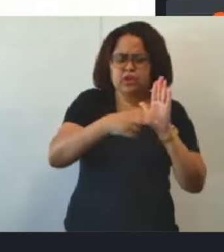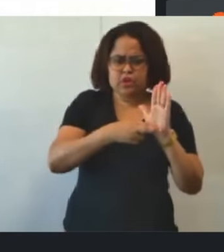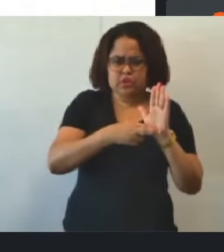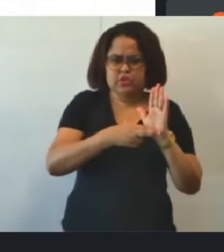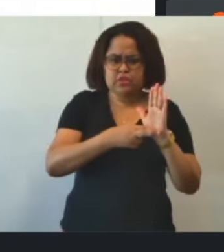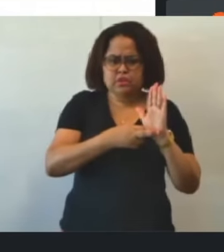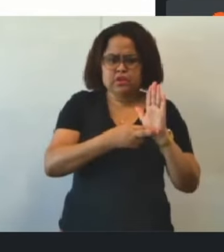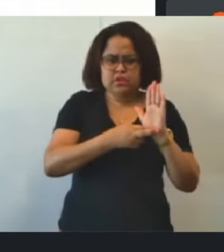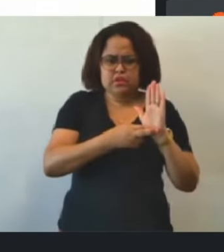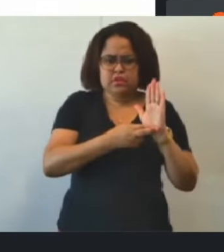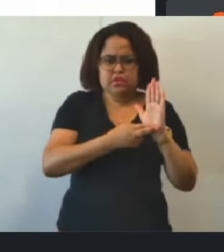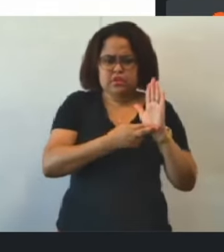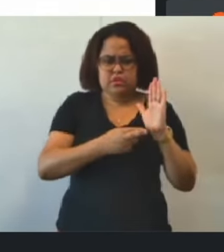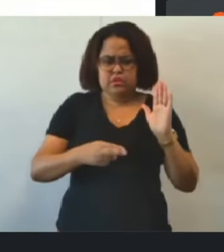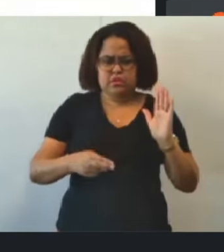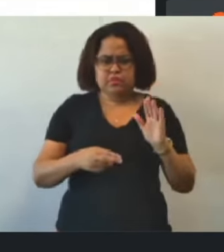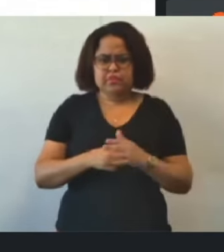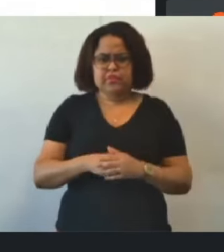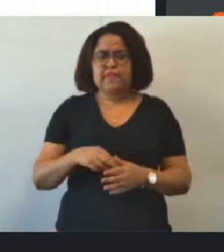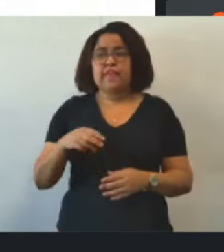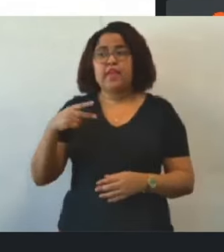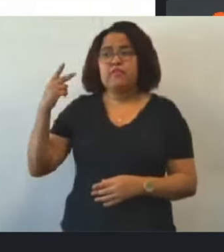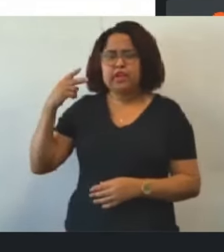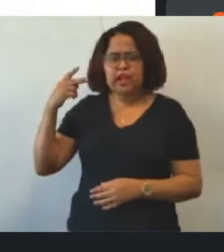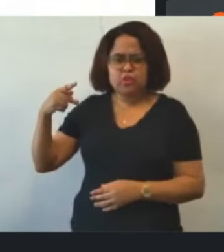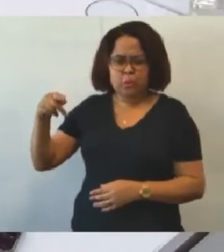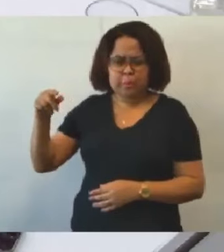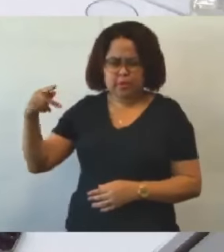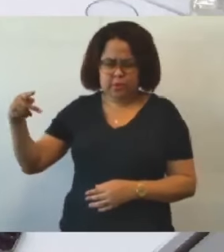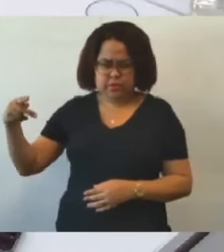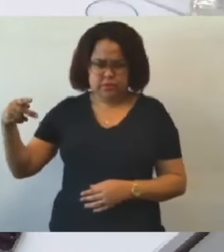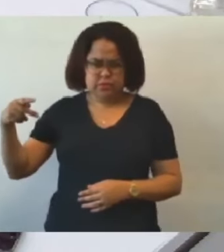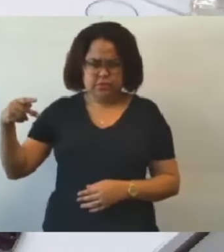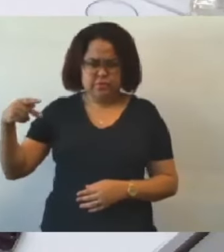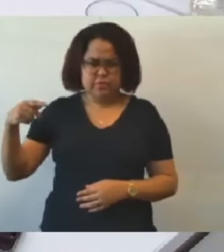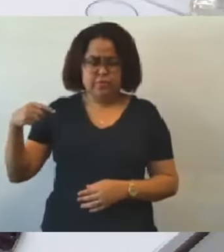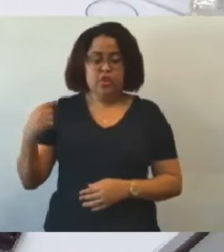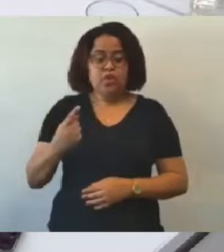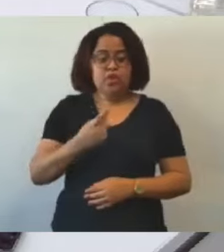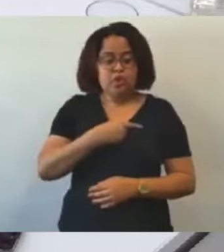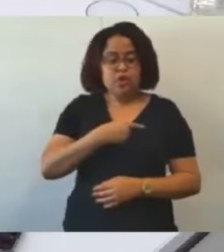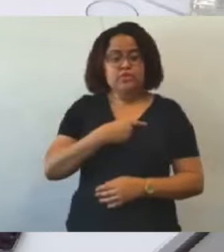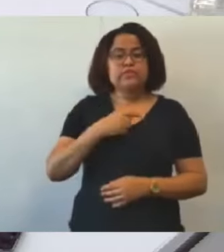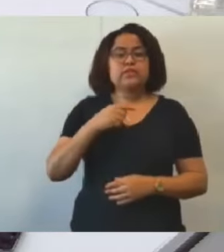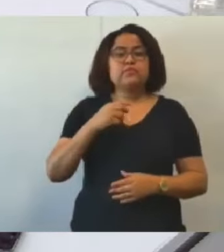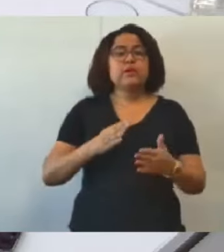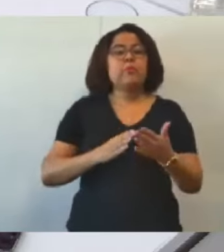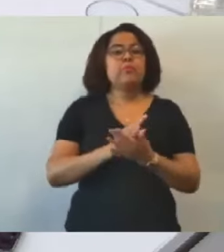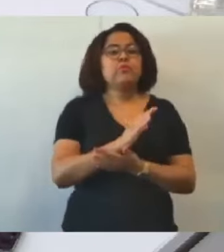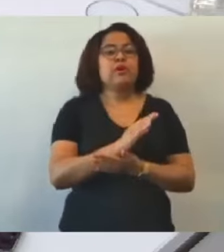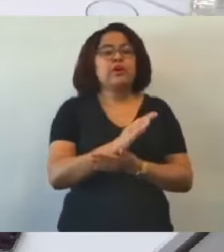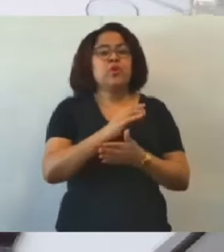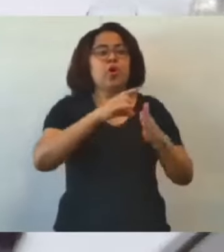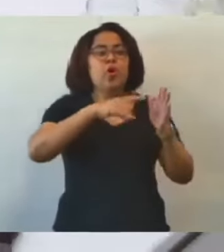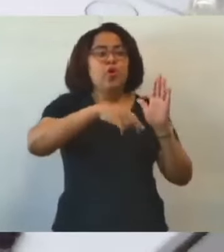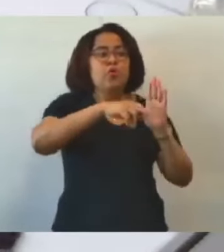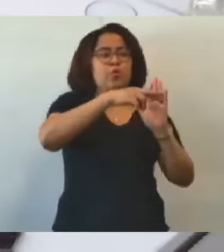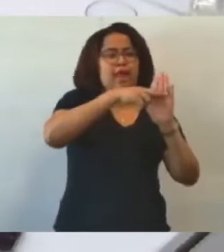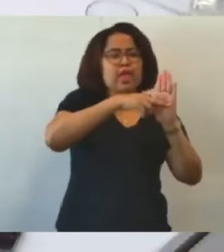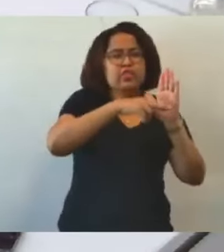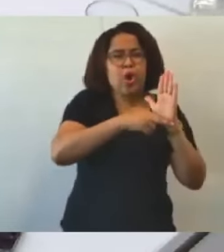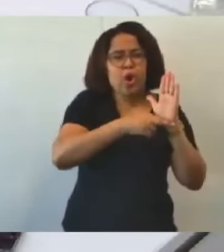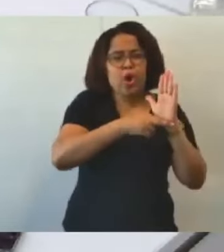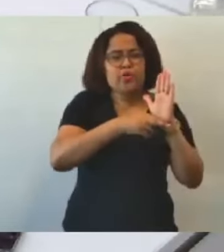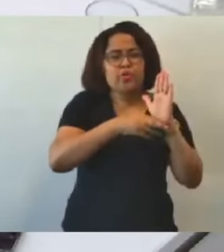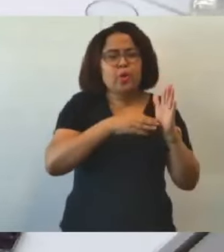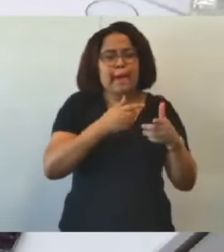Pela ordem, vereador Pedro Patroso, veja bem. Nós estamos aprovando um relatório parcial. Ou seja, o que aconteceu desde